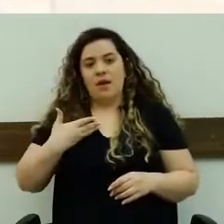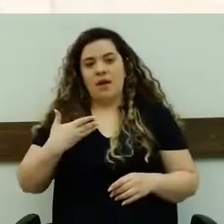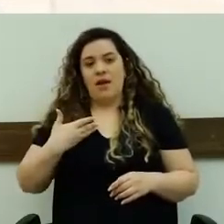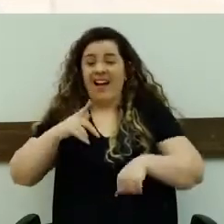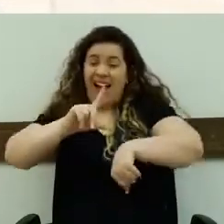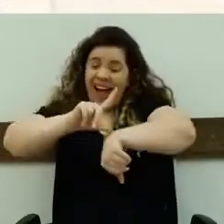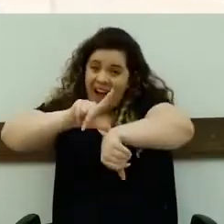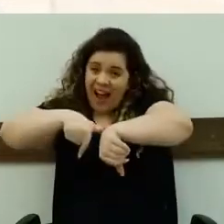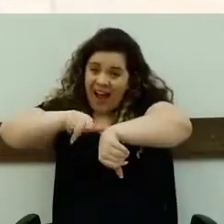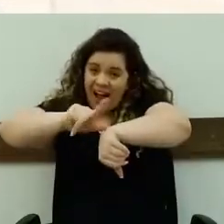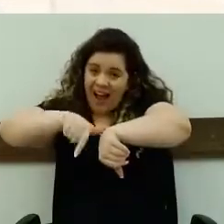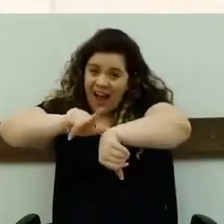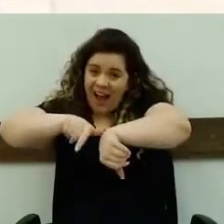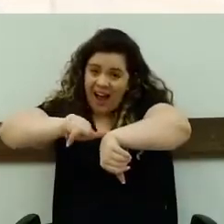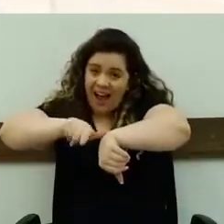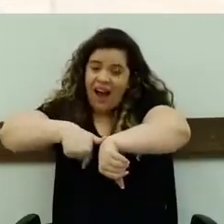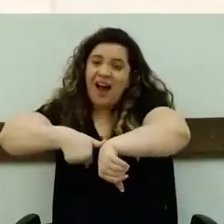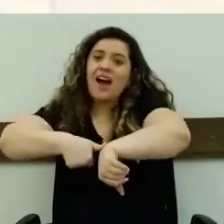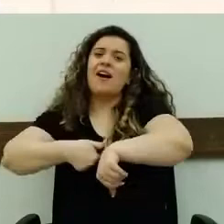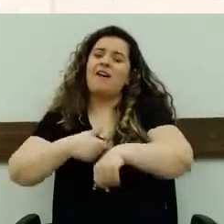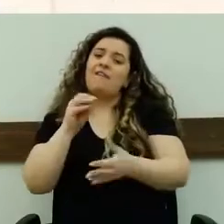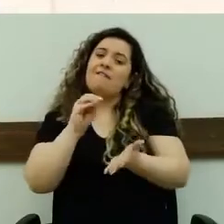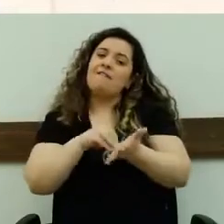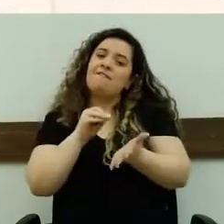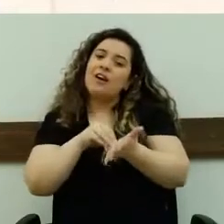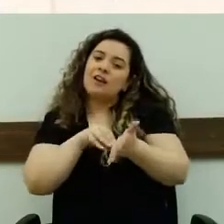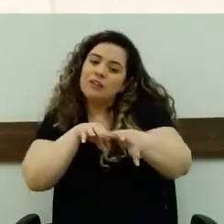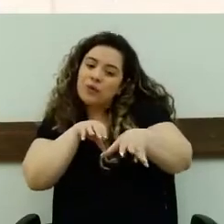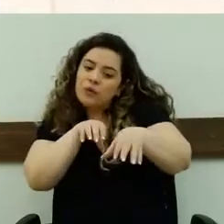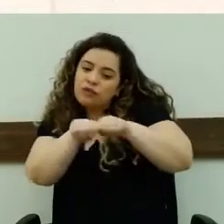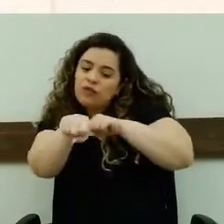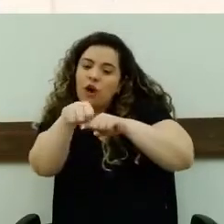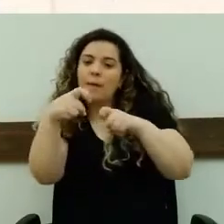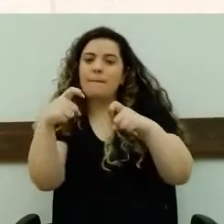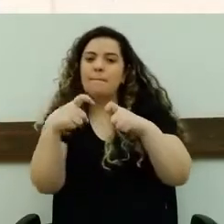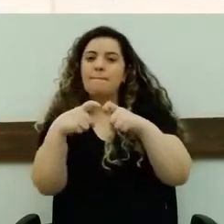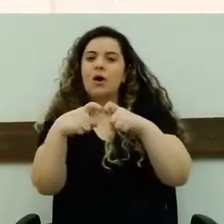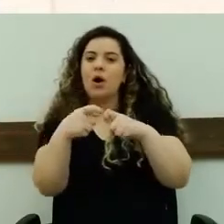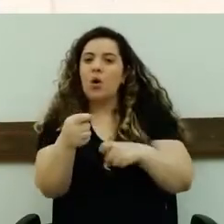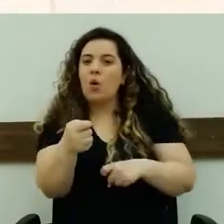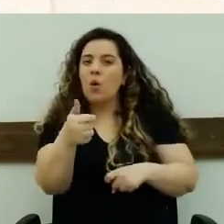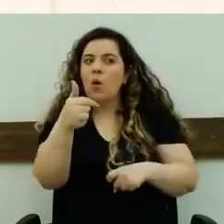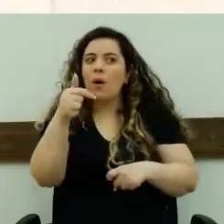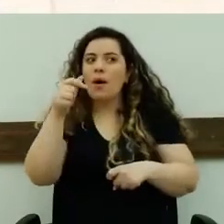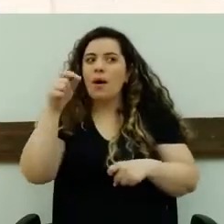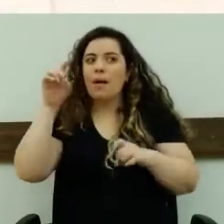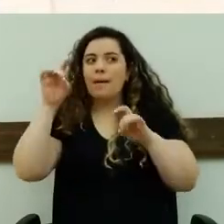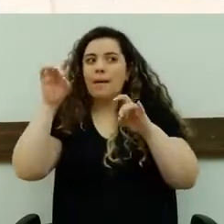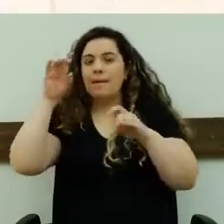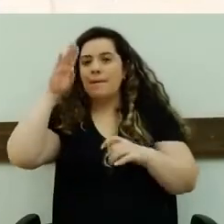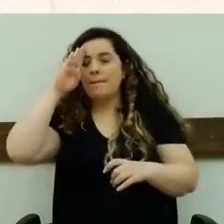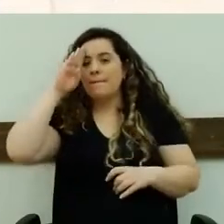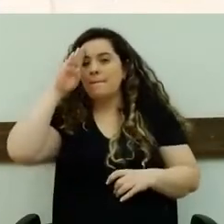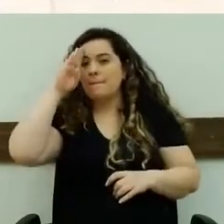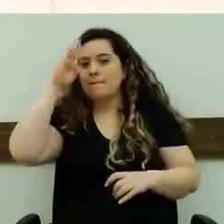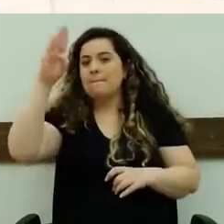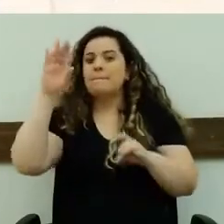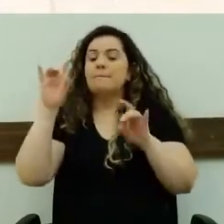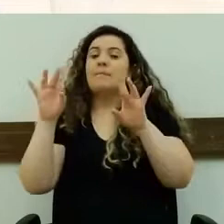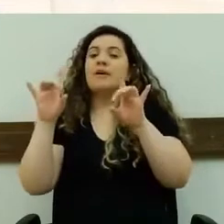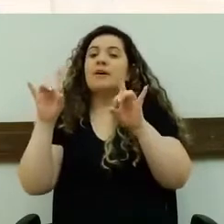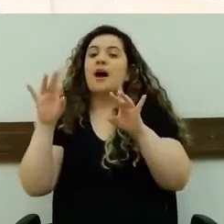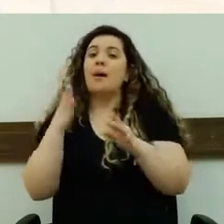atrasou um pouquinho, falta só o internato, e, então, esse parabéns é especial para você, meu marido.